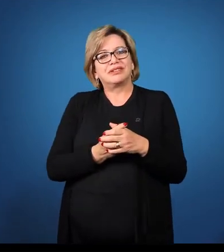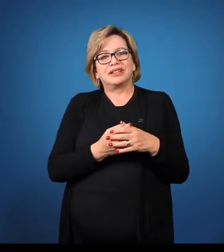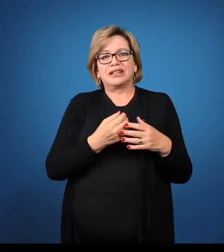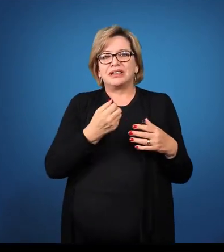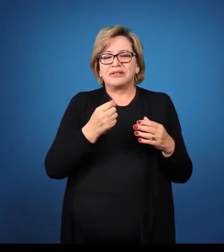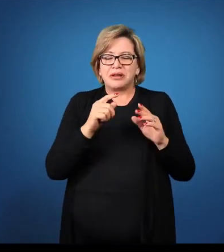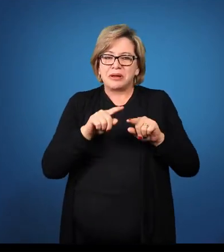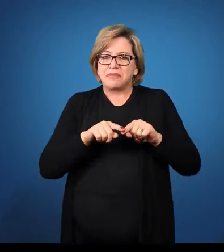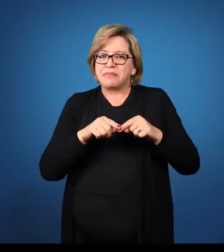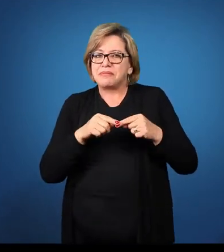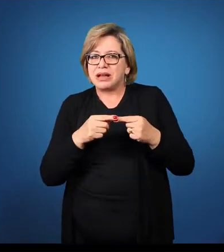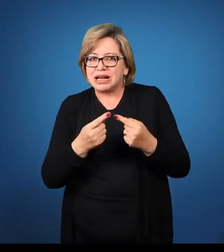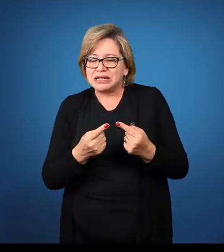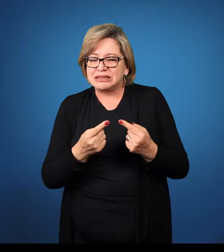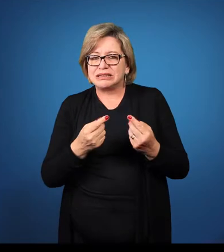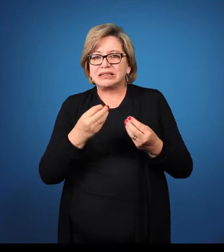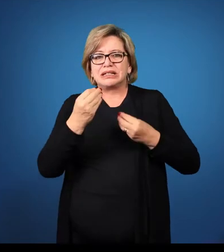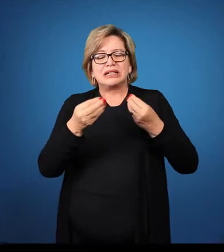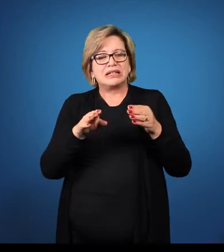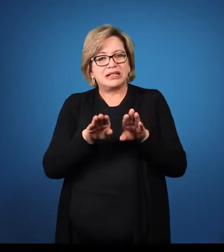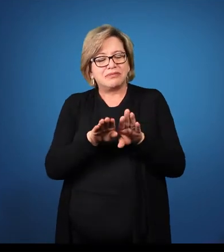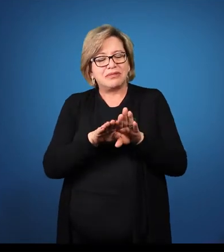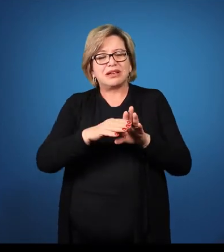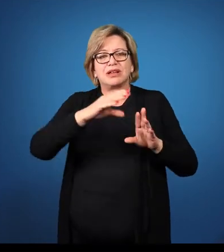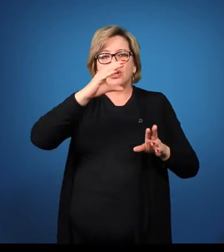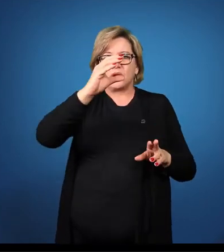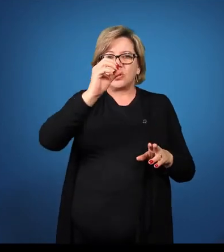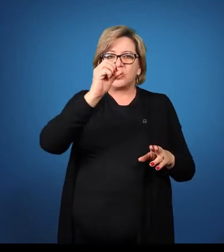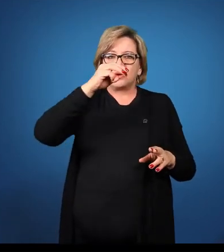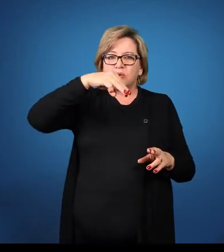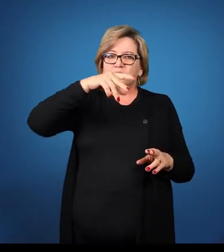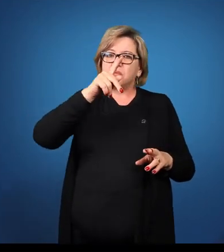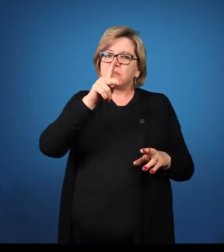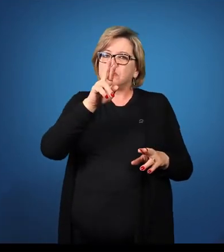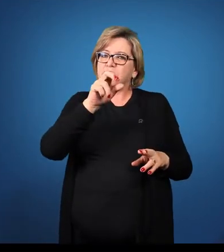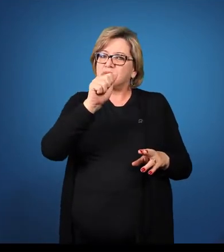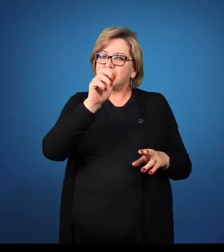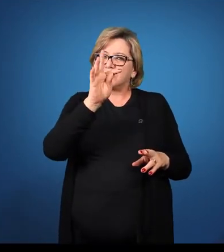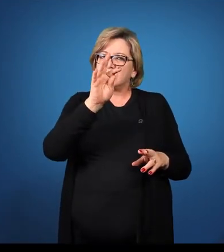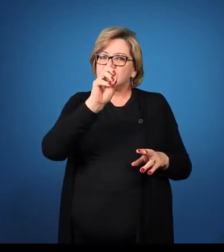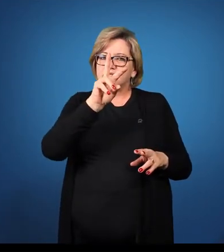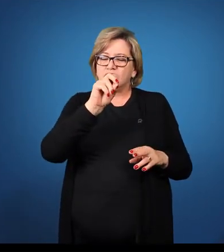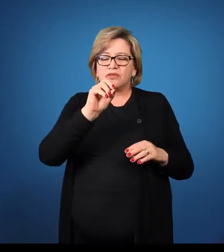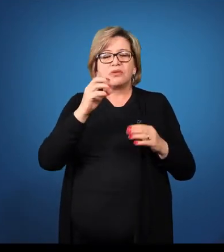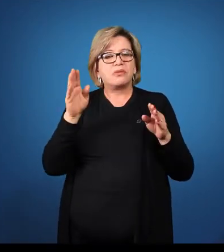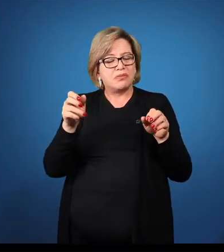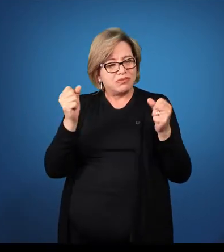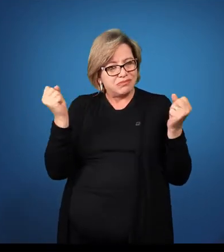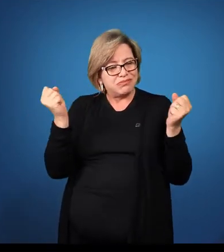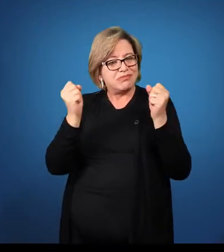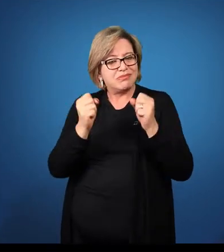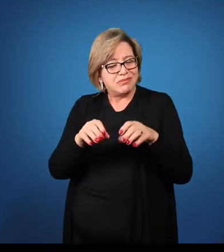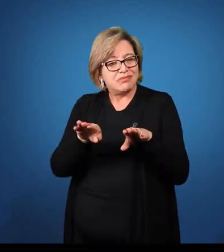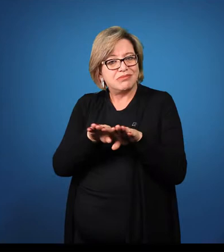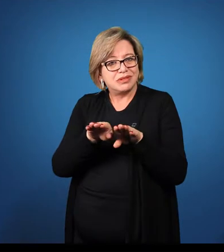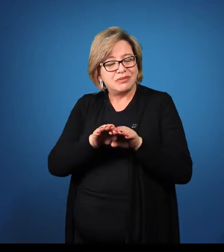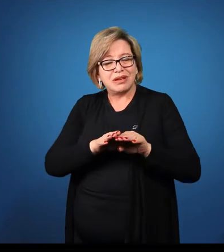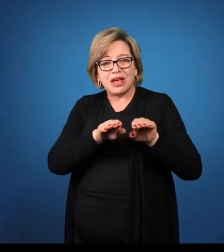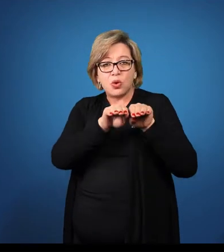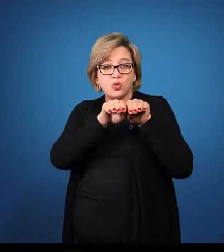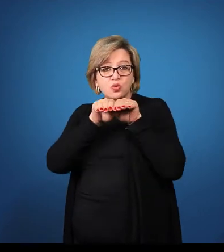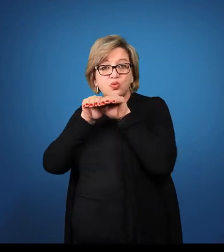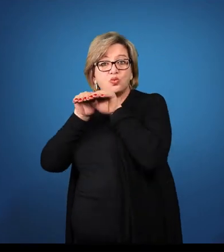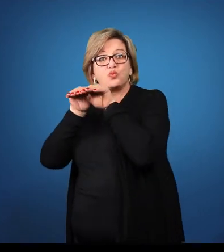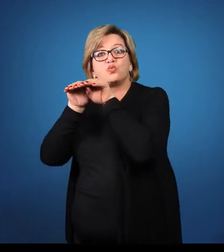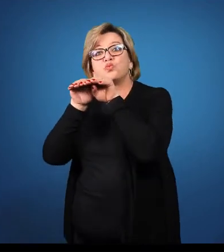Pois bem, no comparativo, você pode comparar igualando os